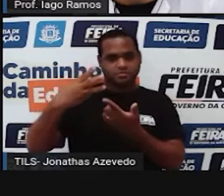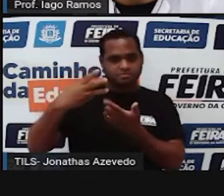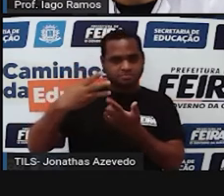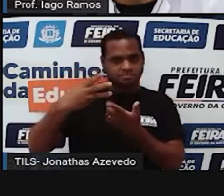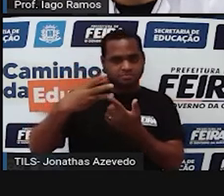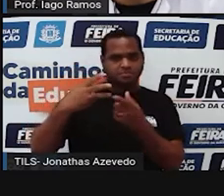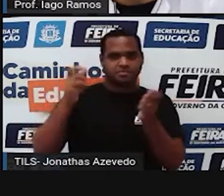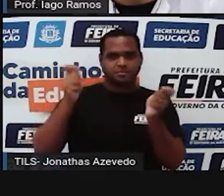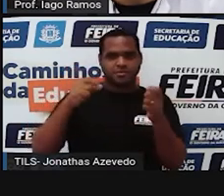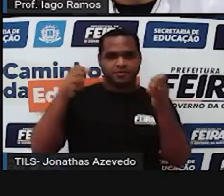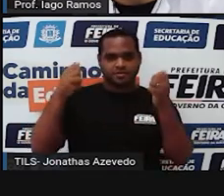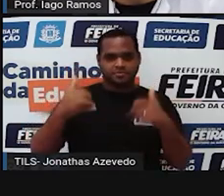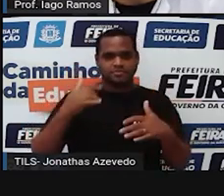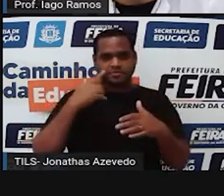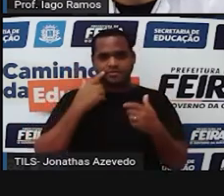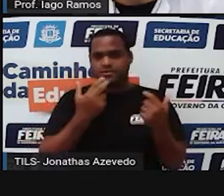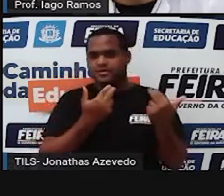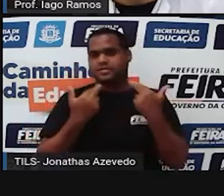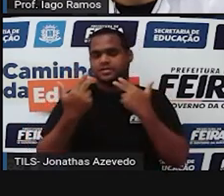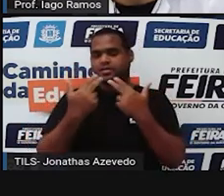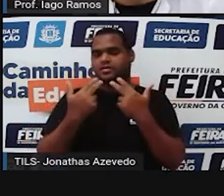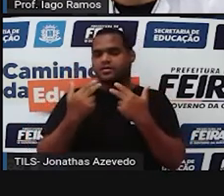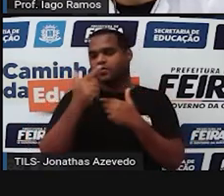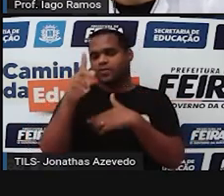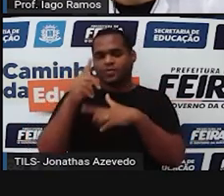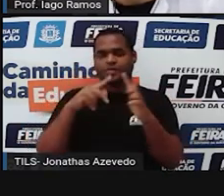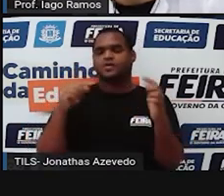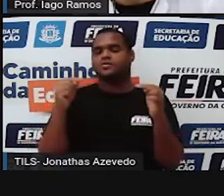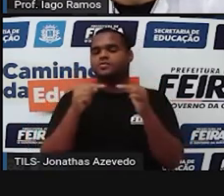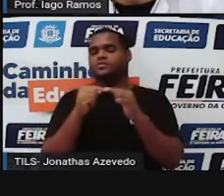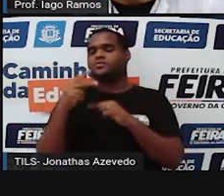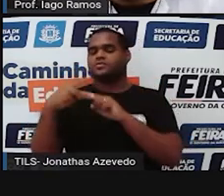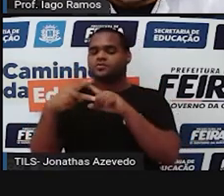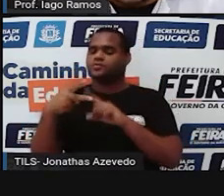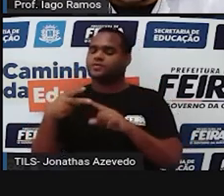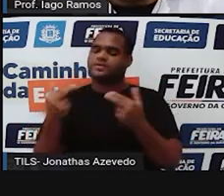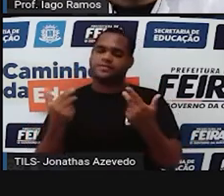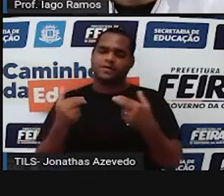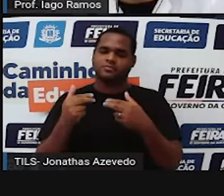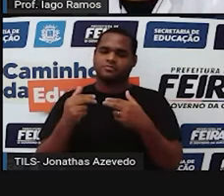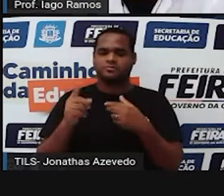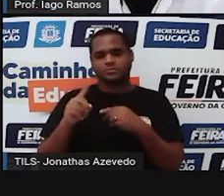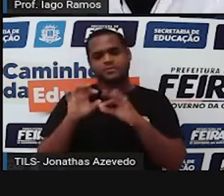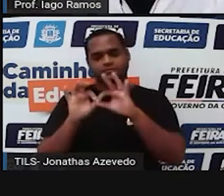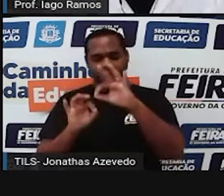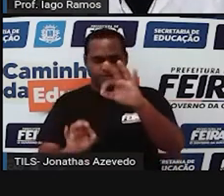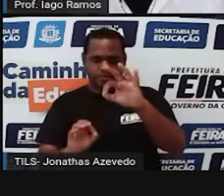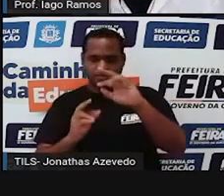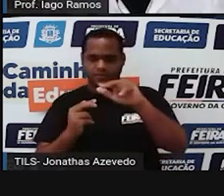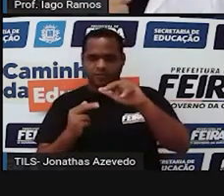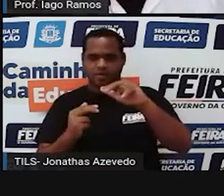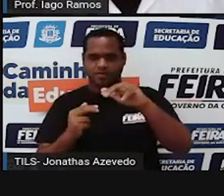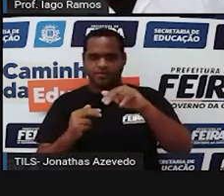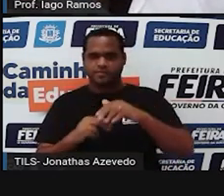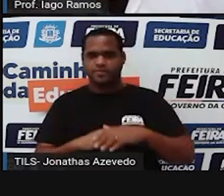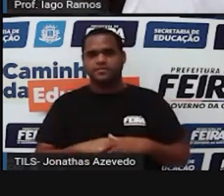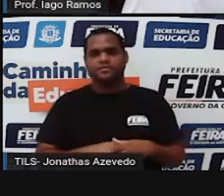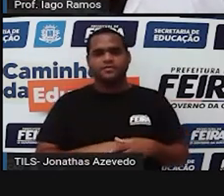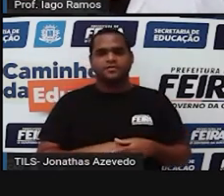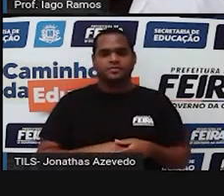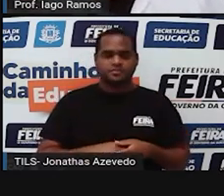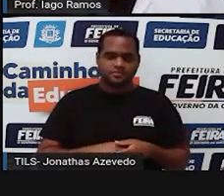esteja a uma mesma distância das outras duas então tem que posicionar a terceira corda